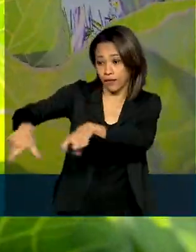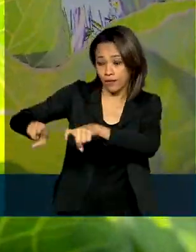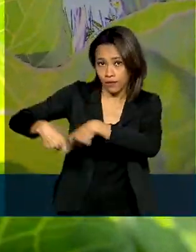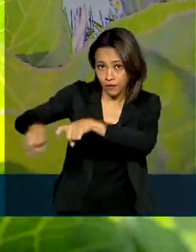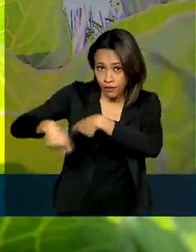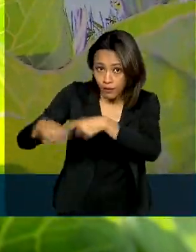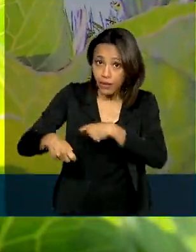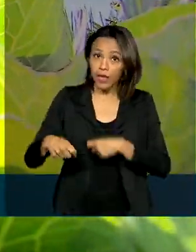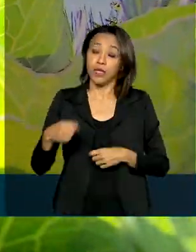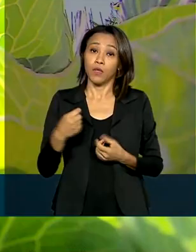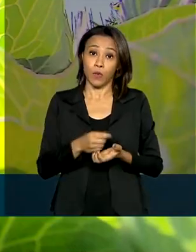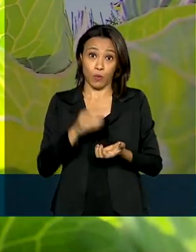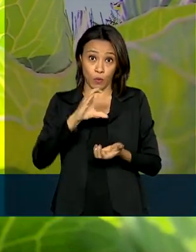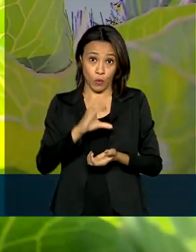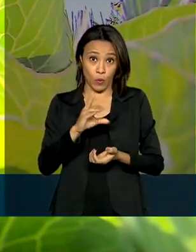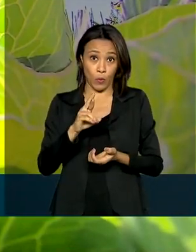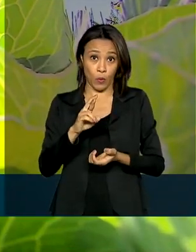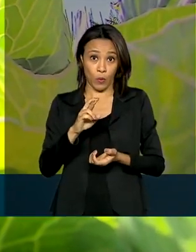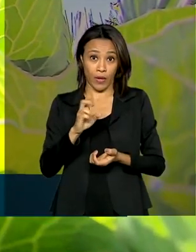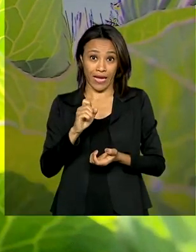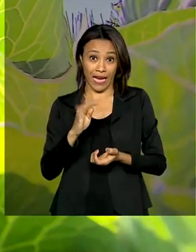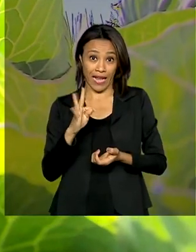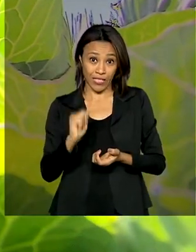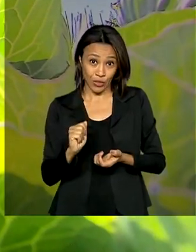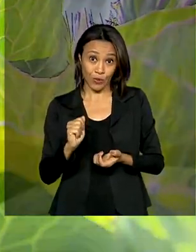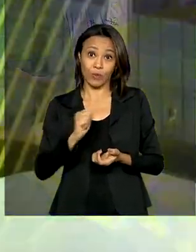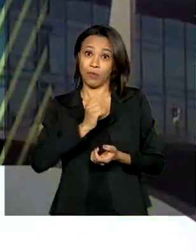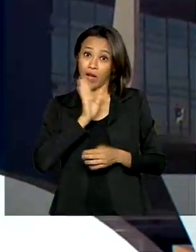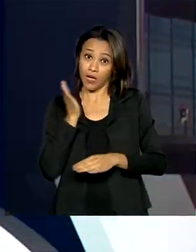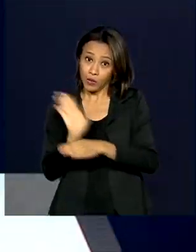crédito extraordinário para o enfrentamento da pandemia.